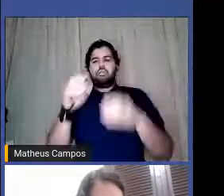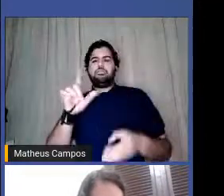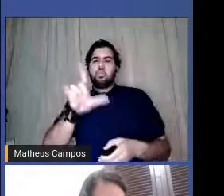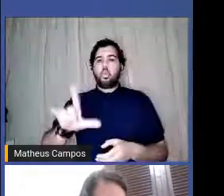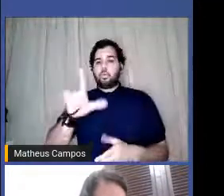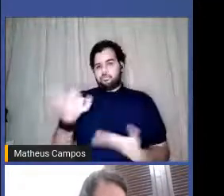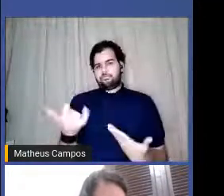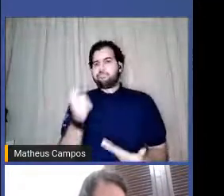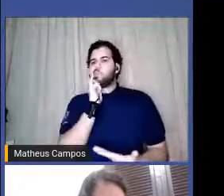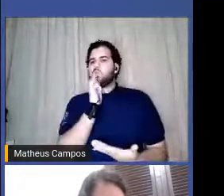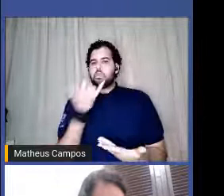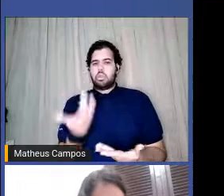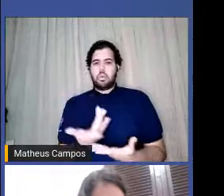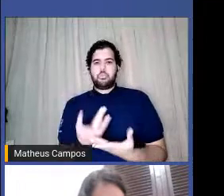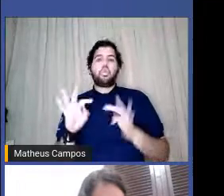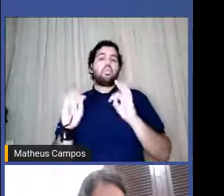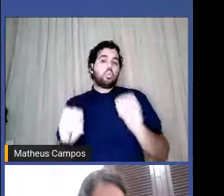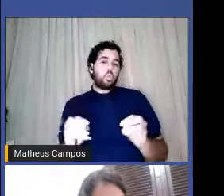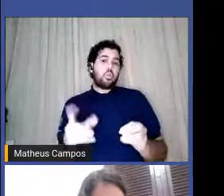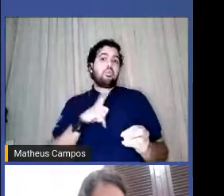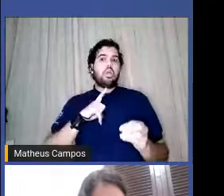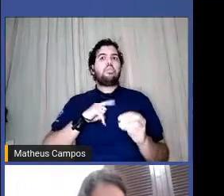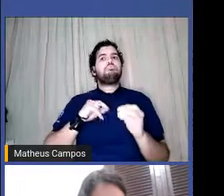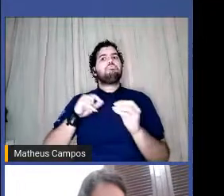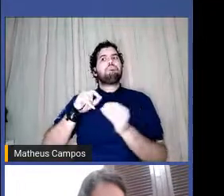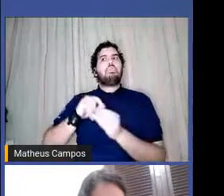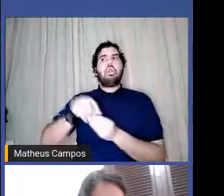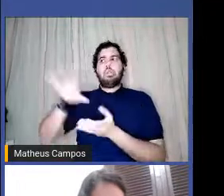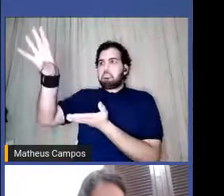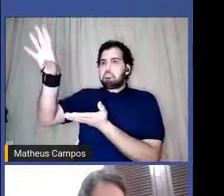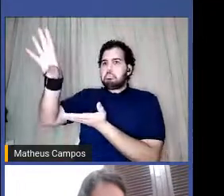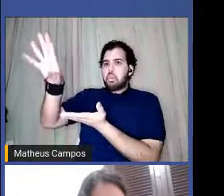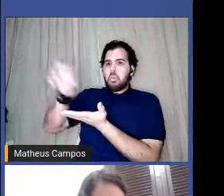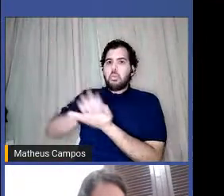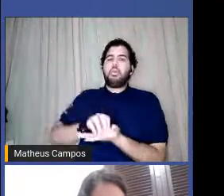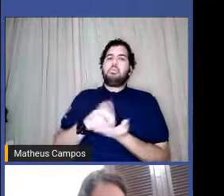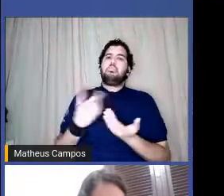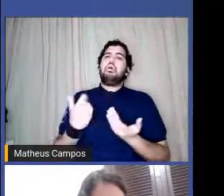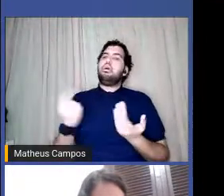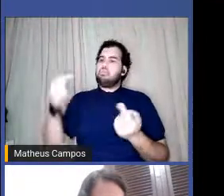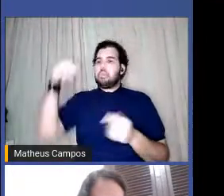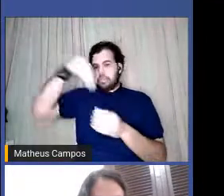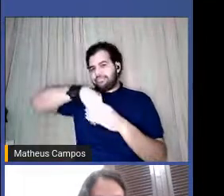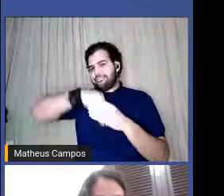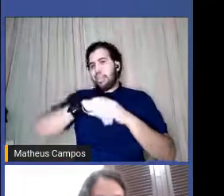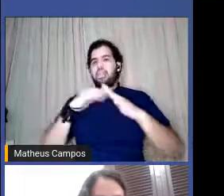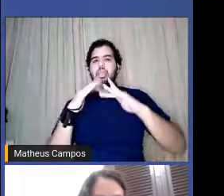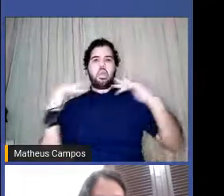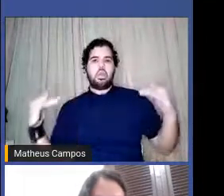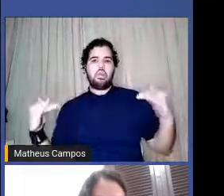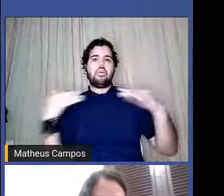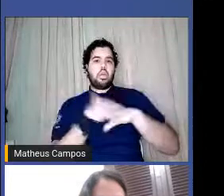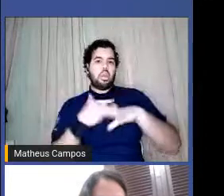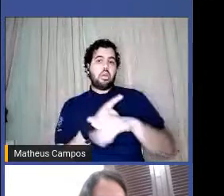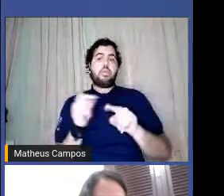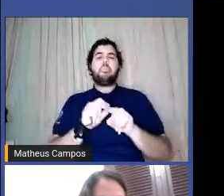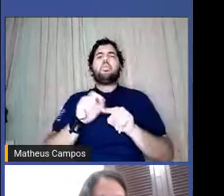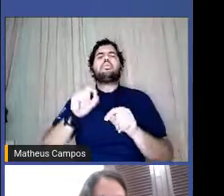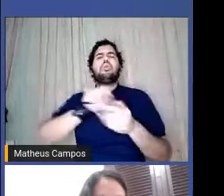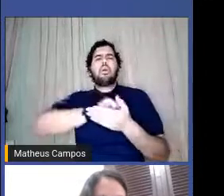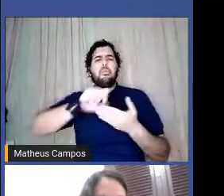E essas são algumas das referências que a gente tem, assim, aqui na cidade, né, porque a escrita vulcânica